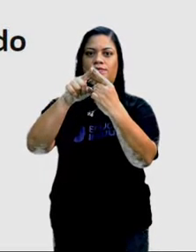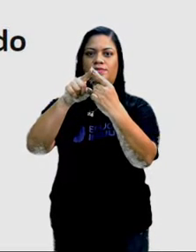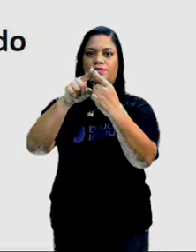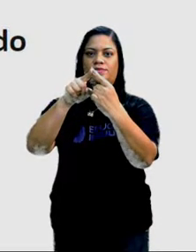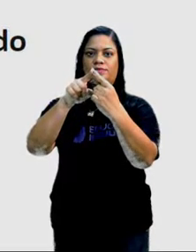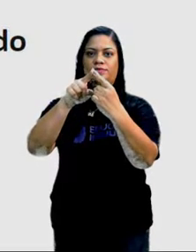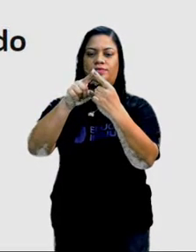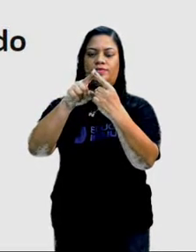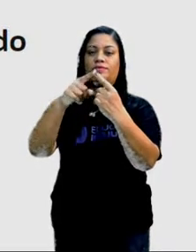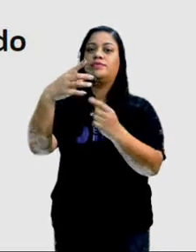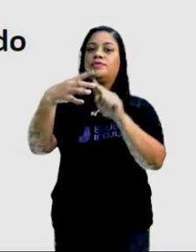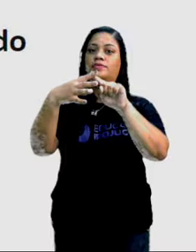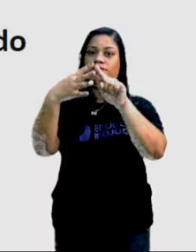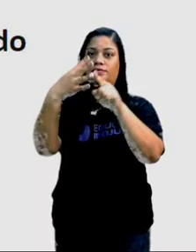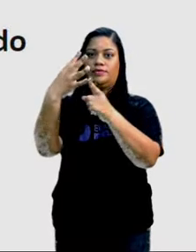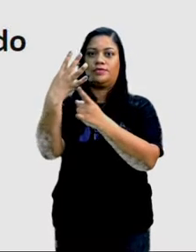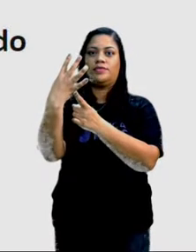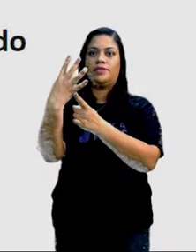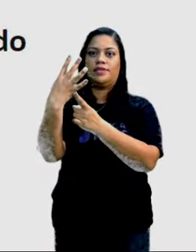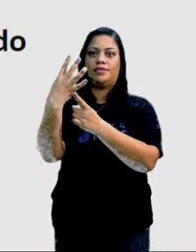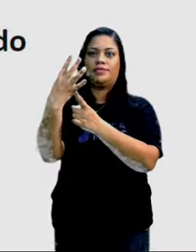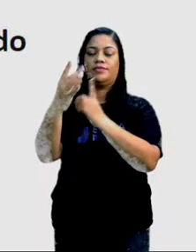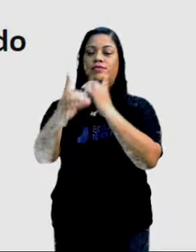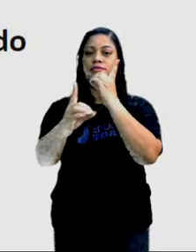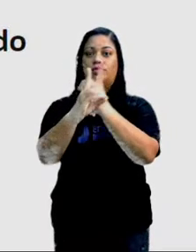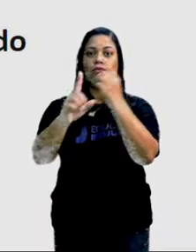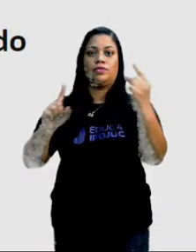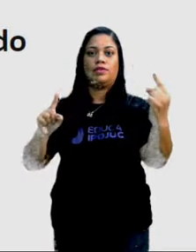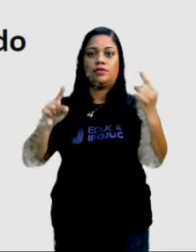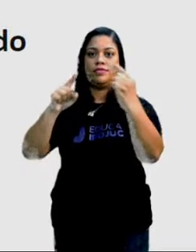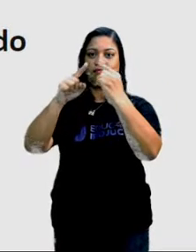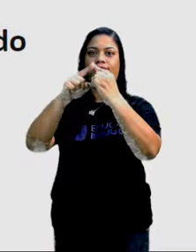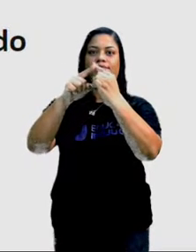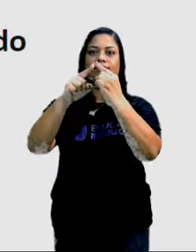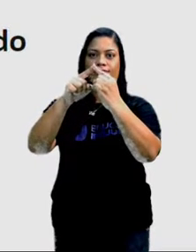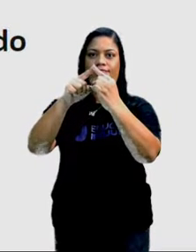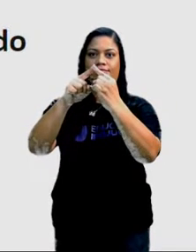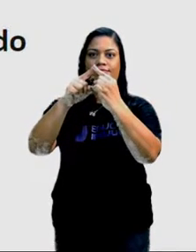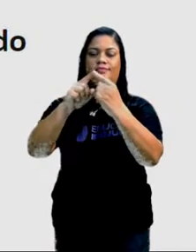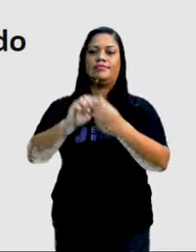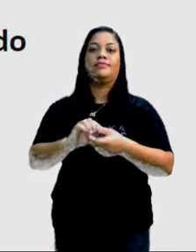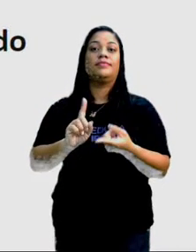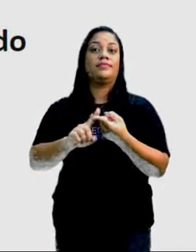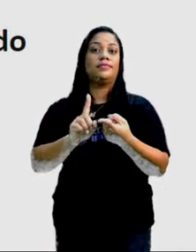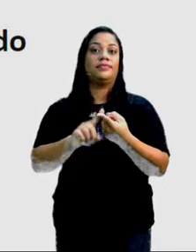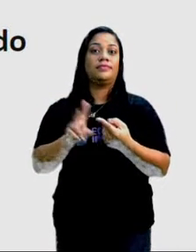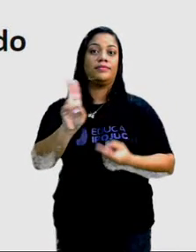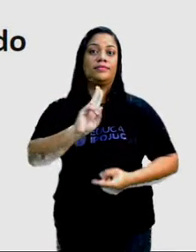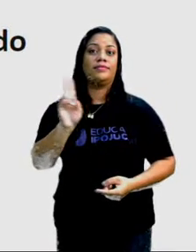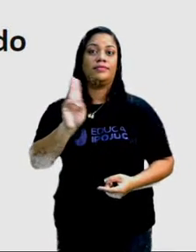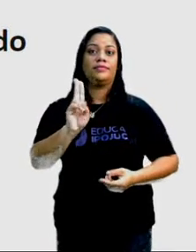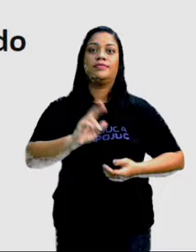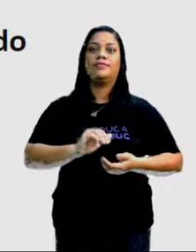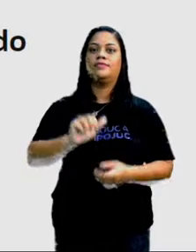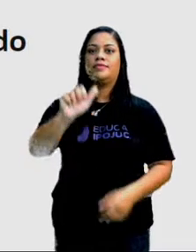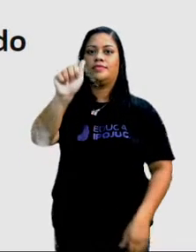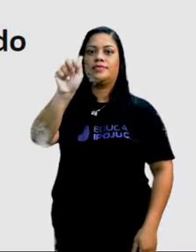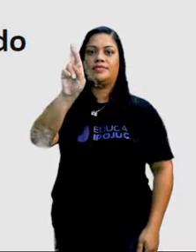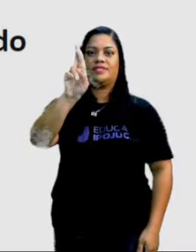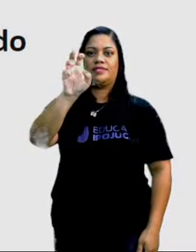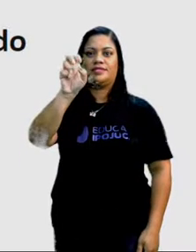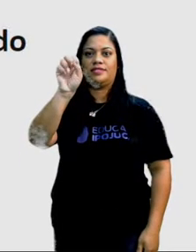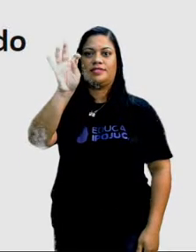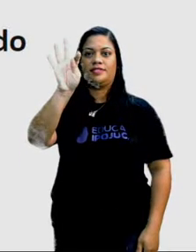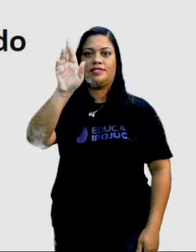quatro vértices, que são os encontros dos lados, que também nós podemos chamar de arestas.